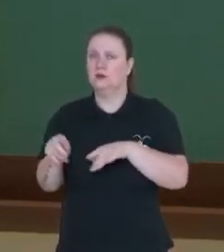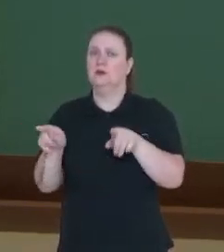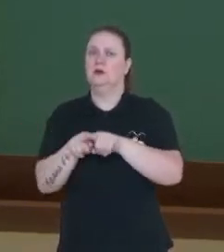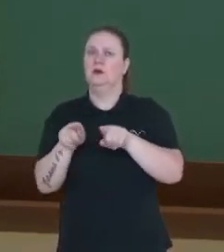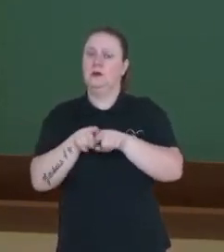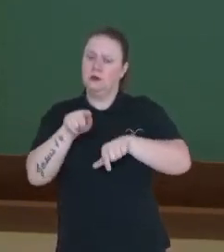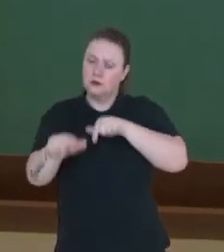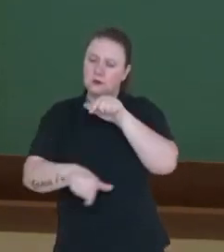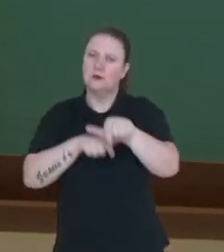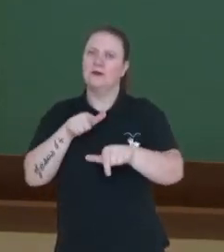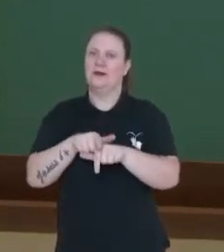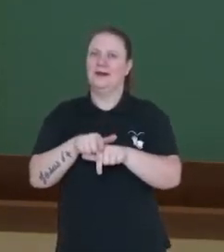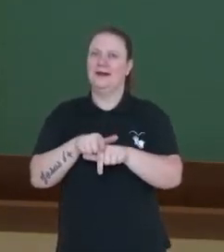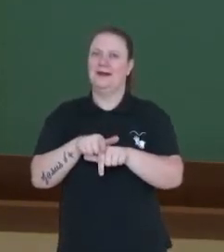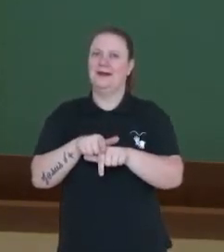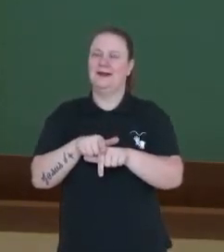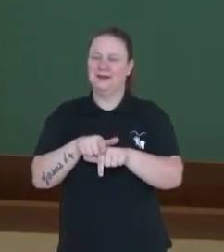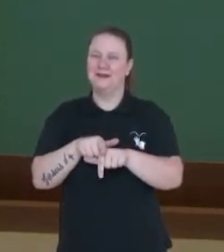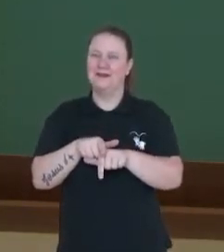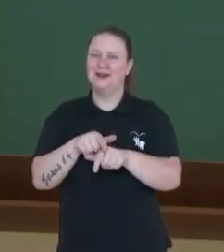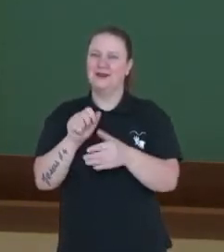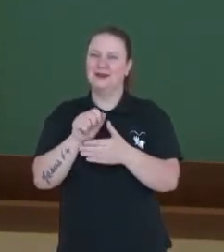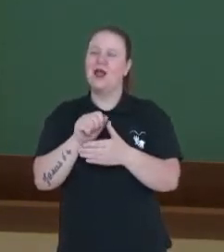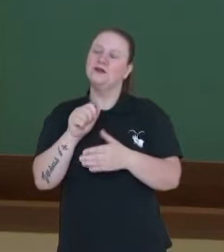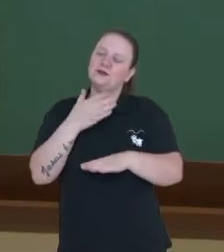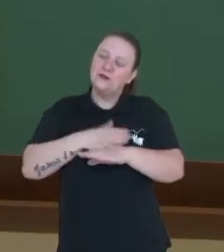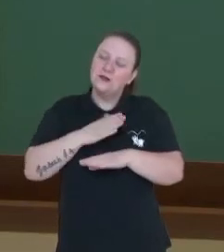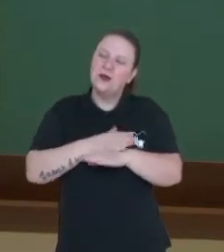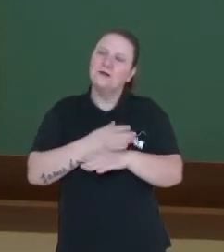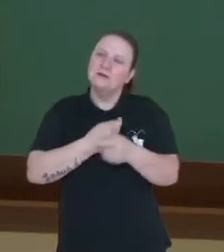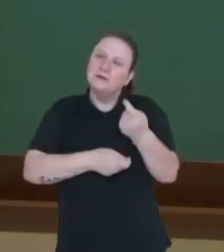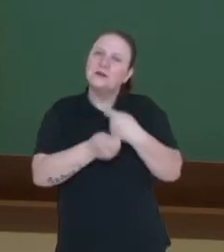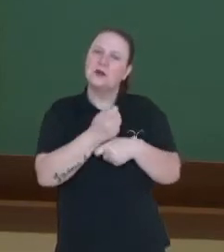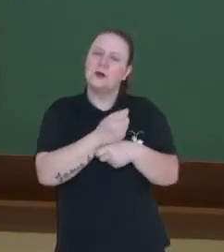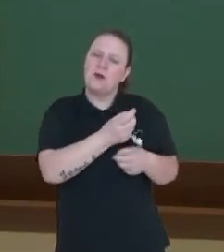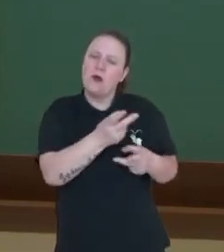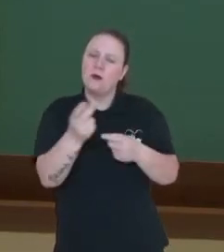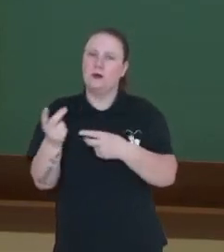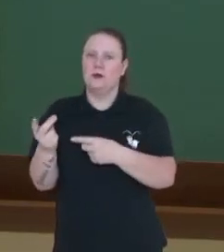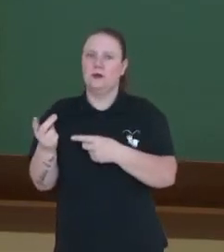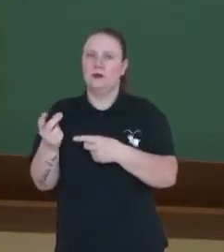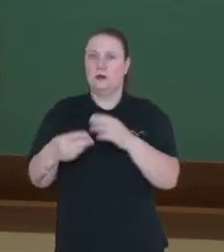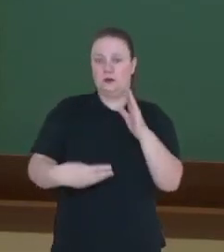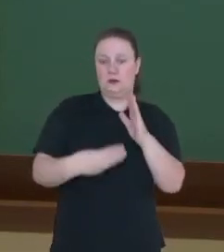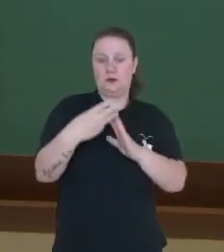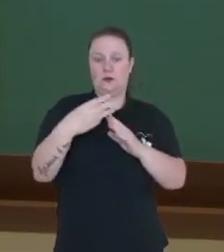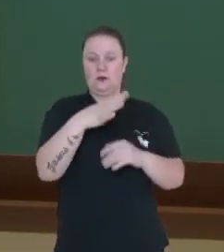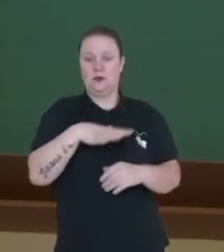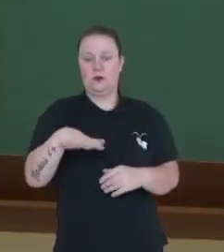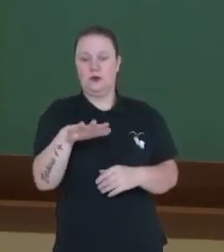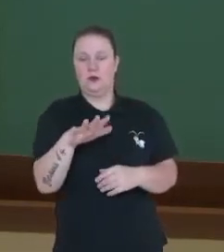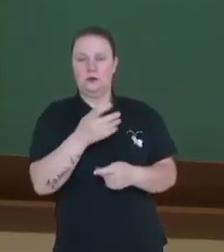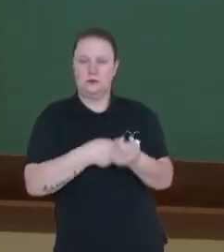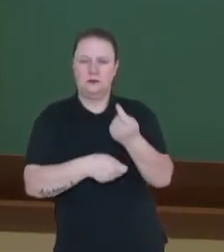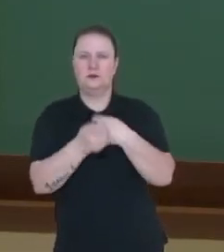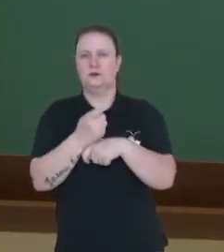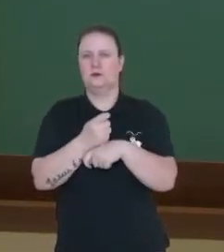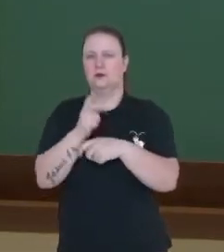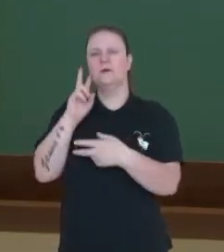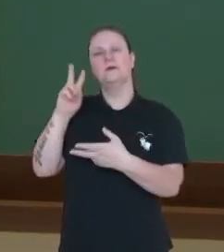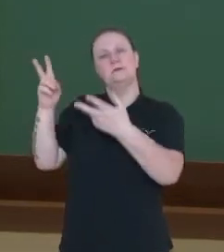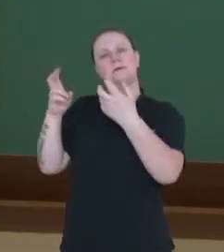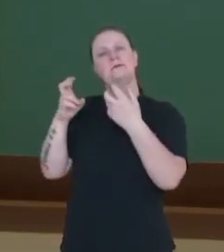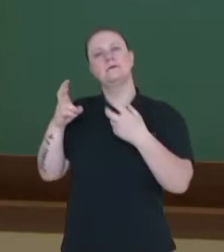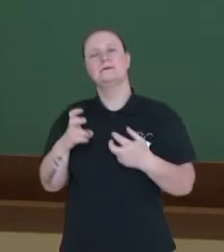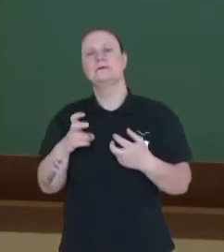prestação de serviço, são atividades de comércio. fazem parte do setor terciário da economia. Então identificando